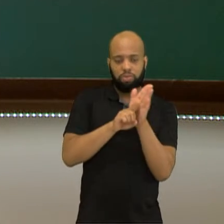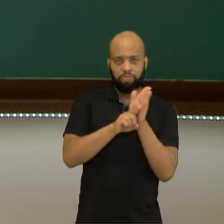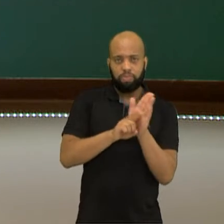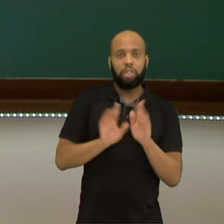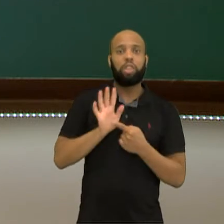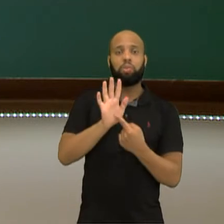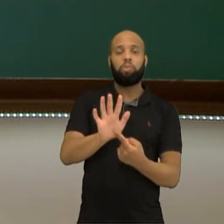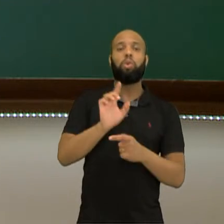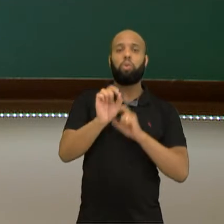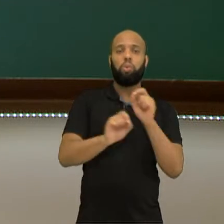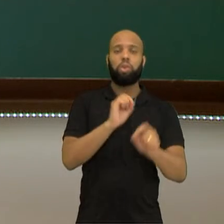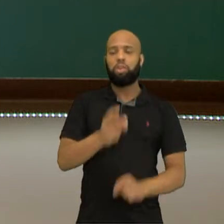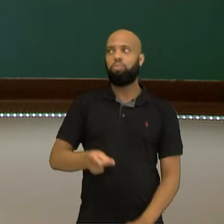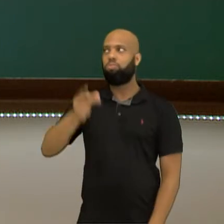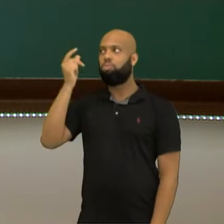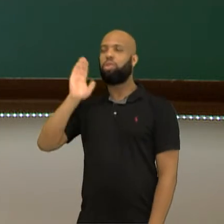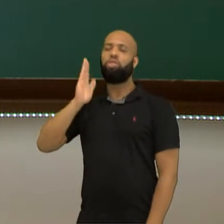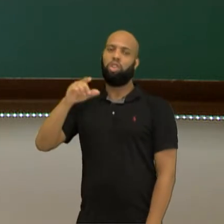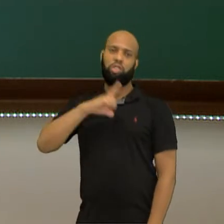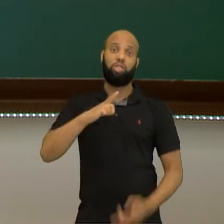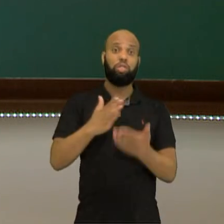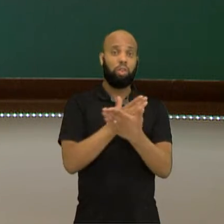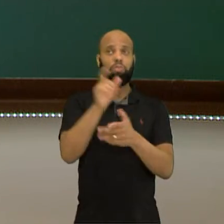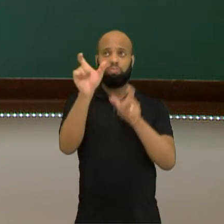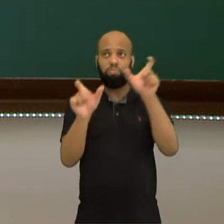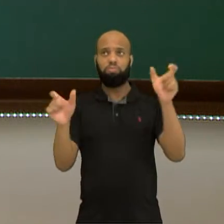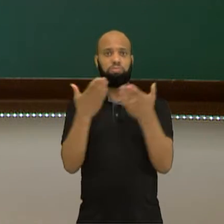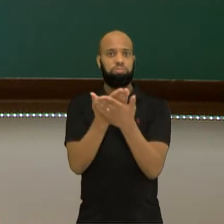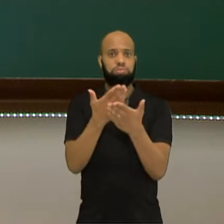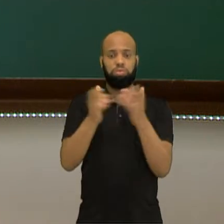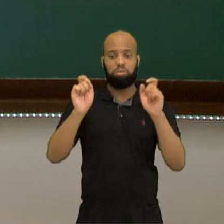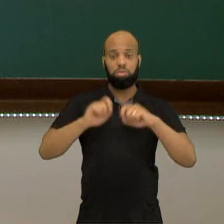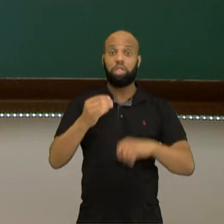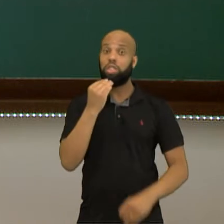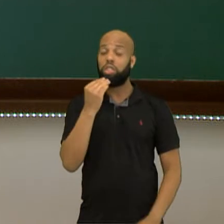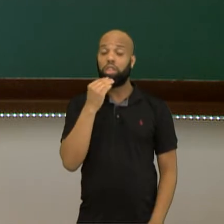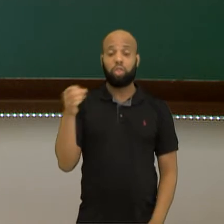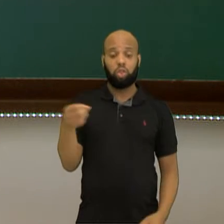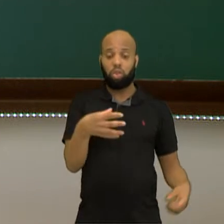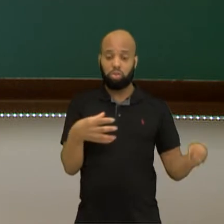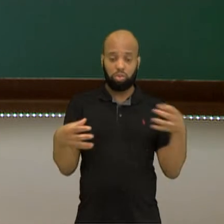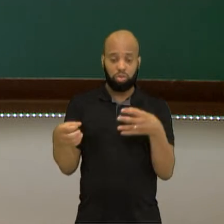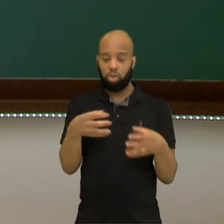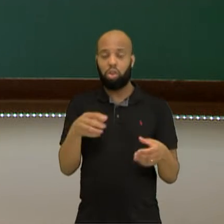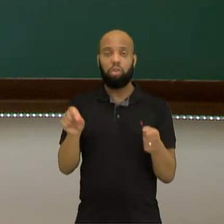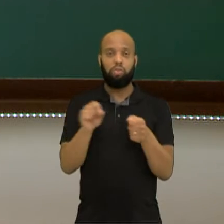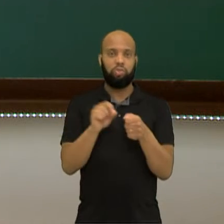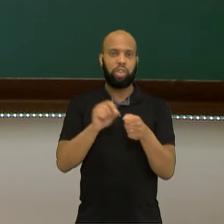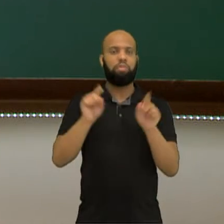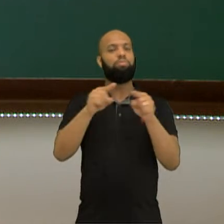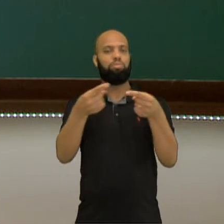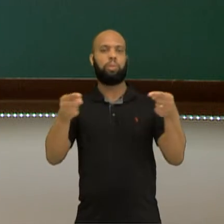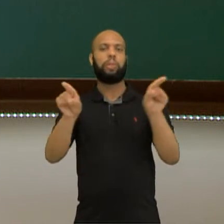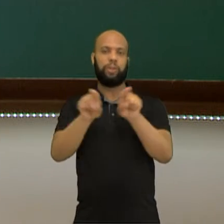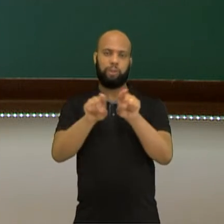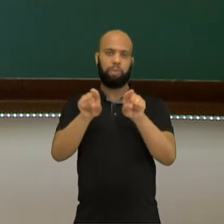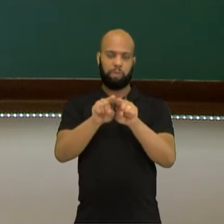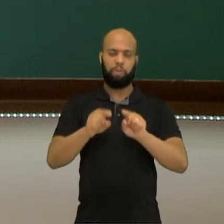haviam pessoas que estudavam as possibilidades, novas possibilidades de se fazer música.